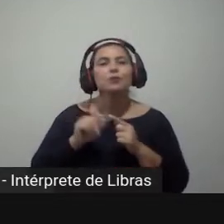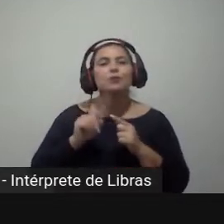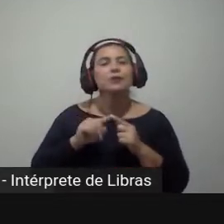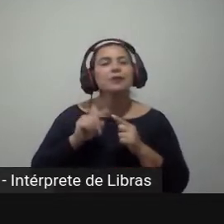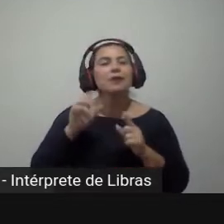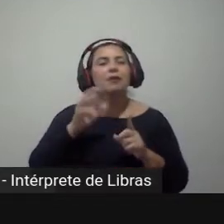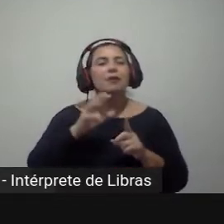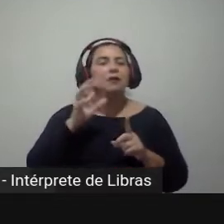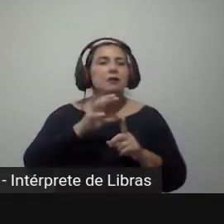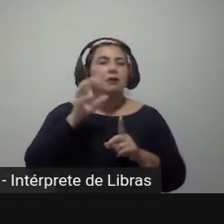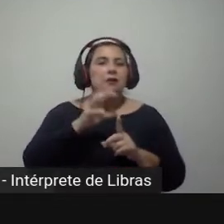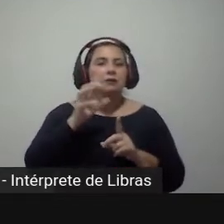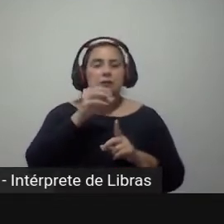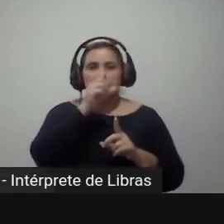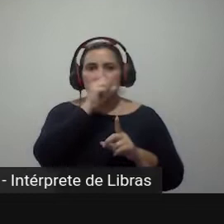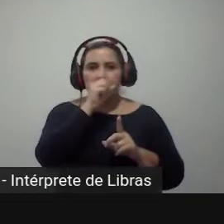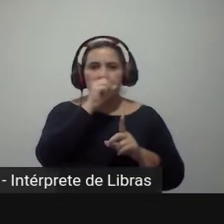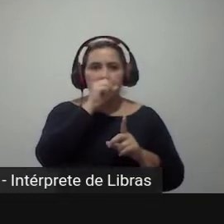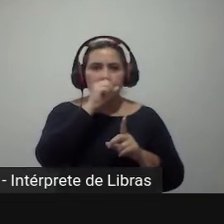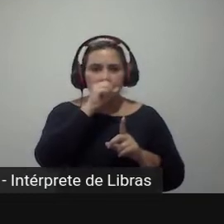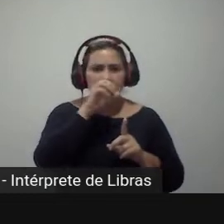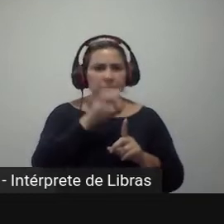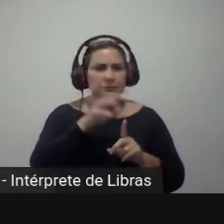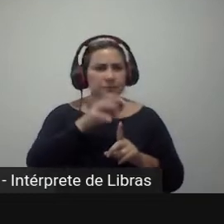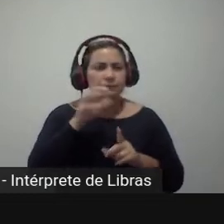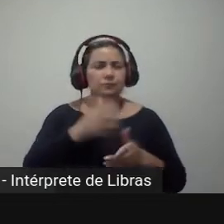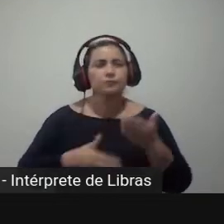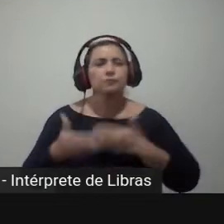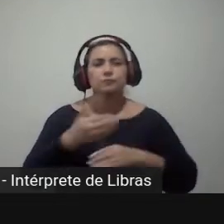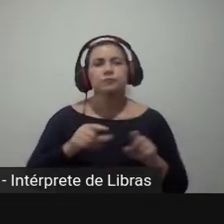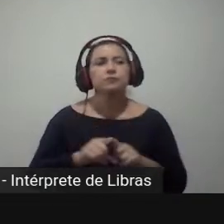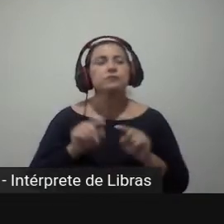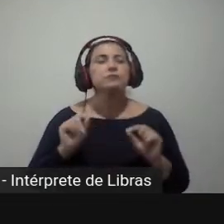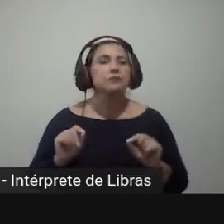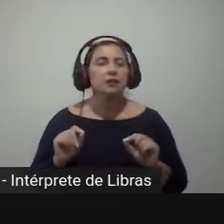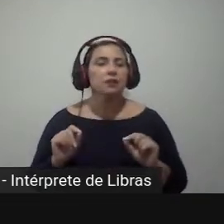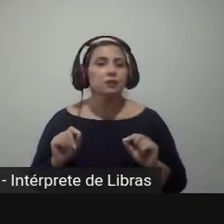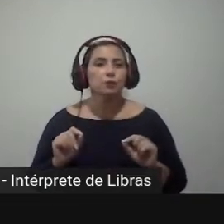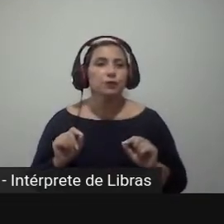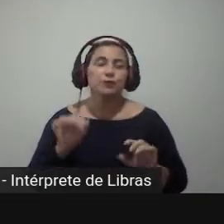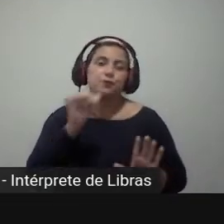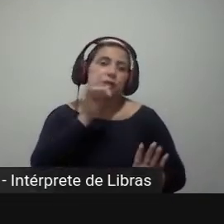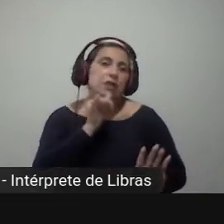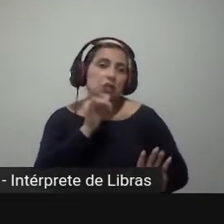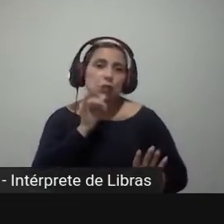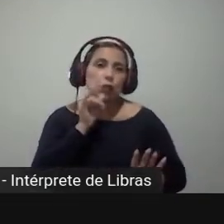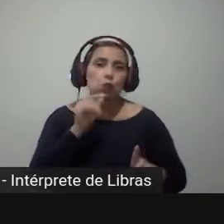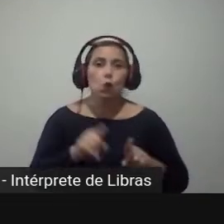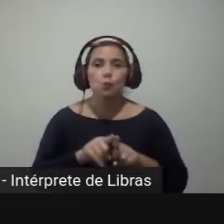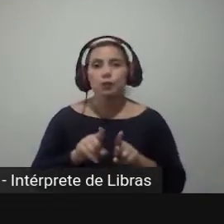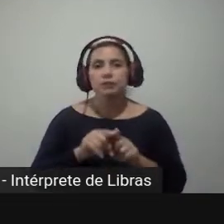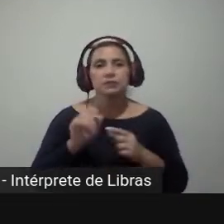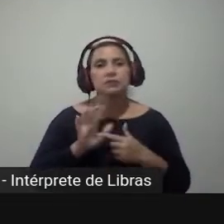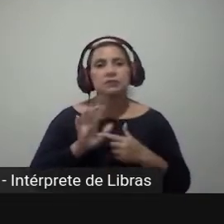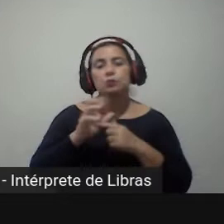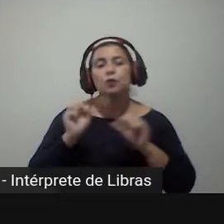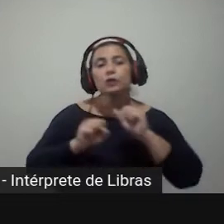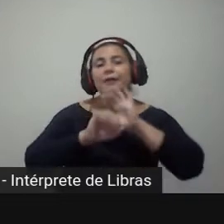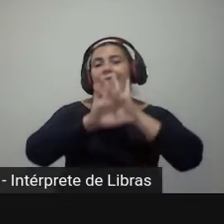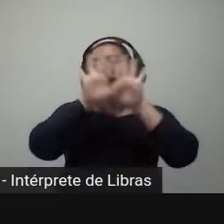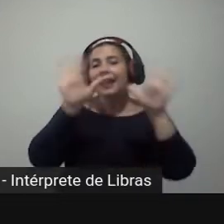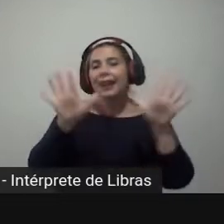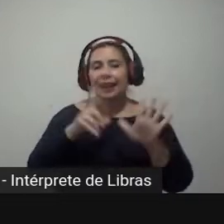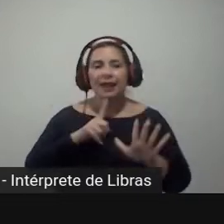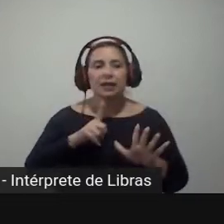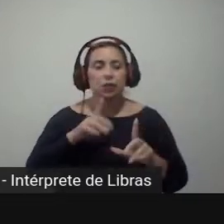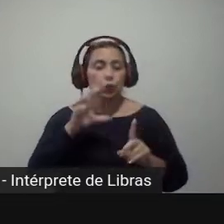Basicamente porque, de acordo com o efeito coateio, como por exemplo no trabalho de Golda isso fica bem claro, quando você tem